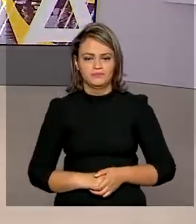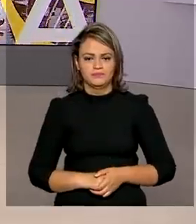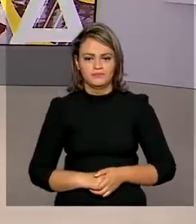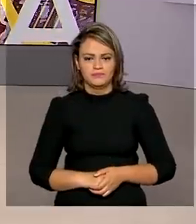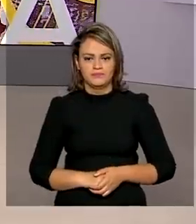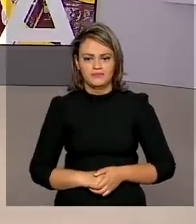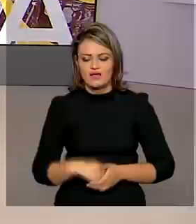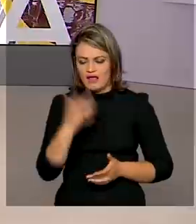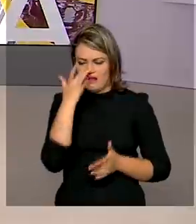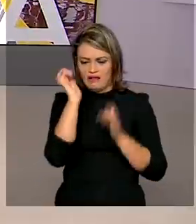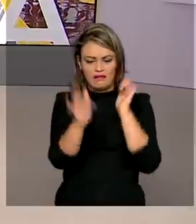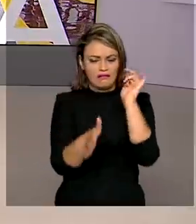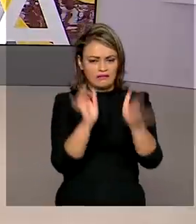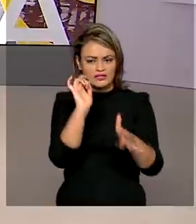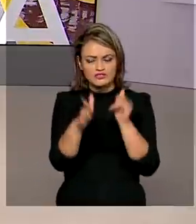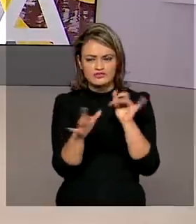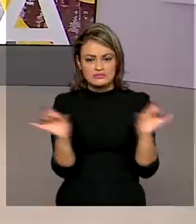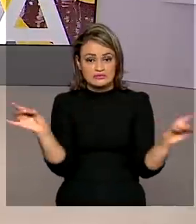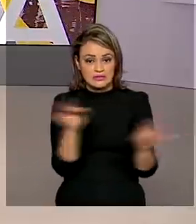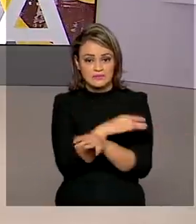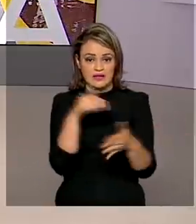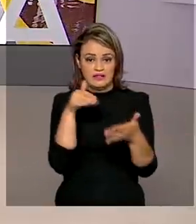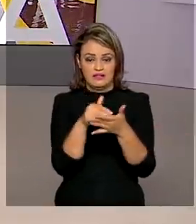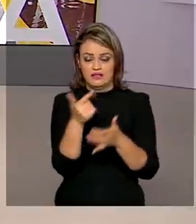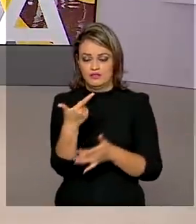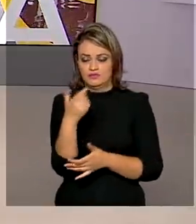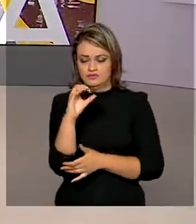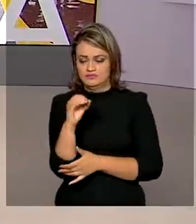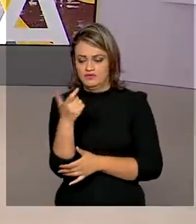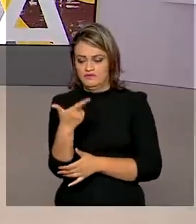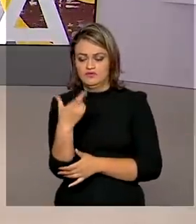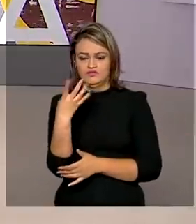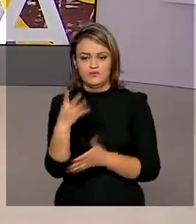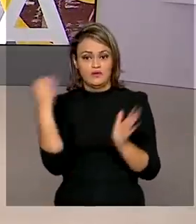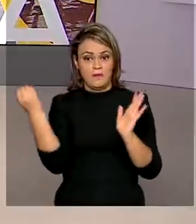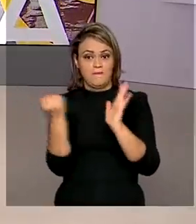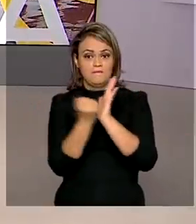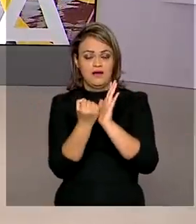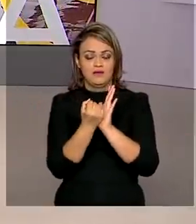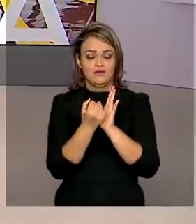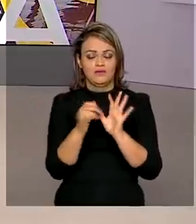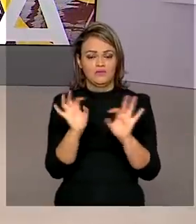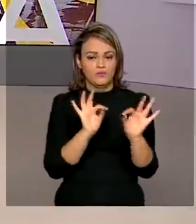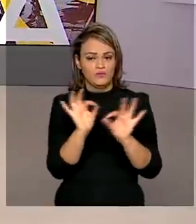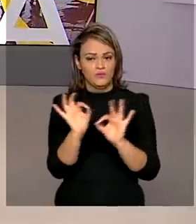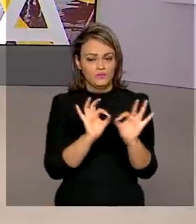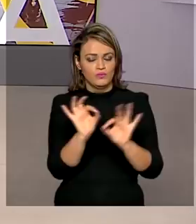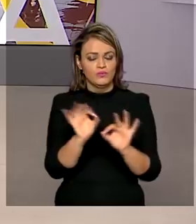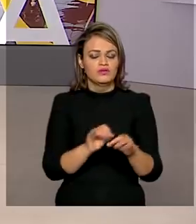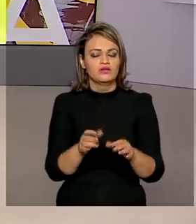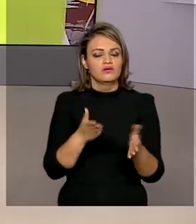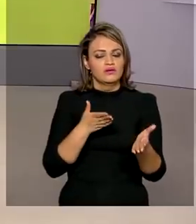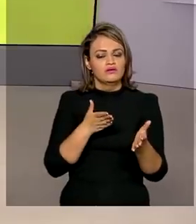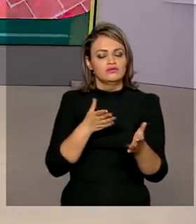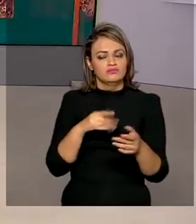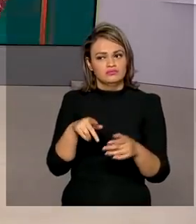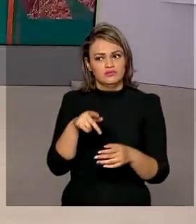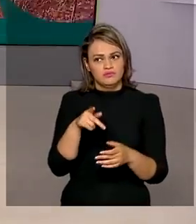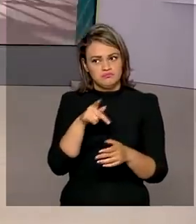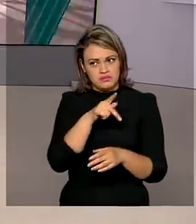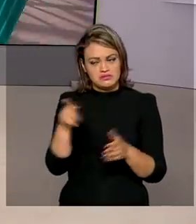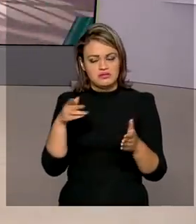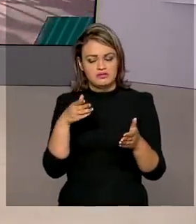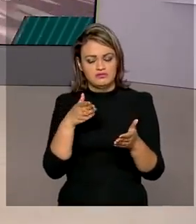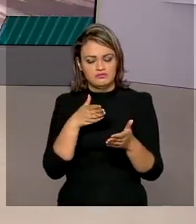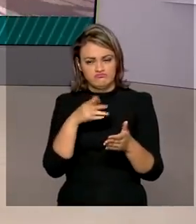Acabar com os lixões até 2024 é o que prevê o marco do saneamento básico, sancionado pelo presidente Jair Bolsonaro